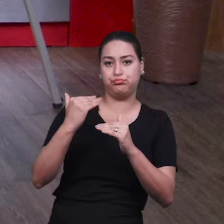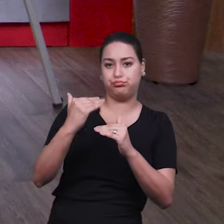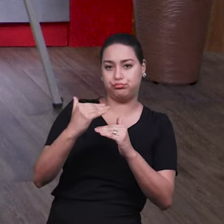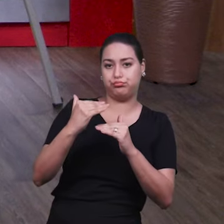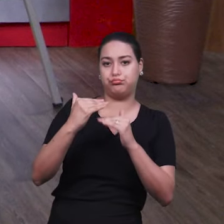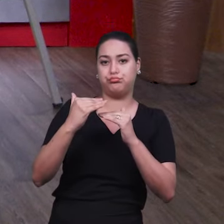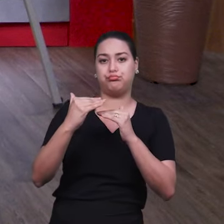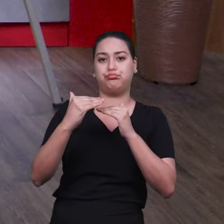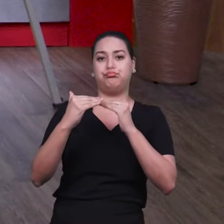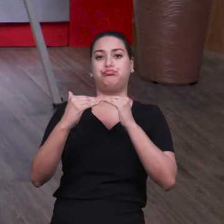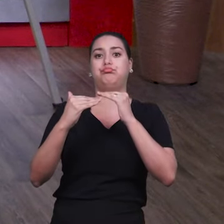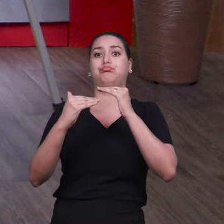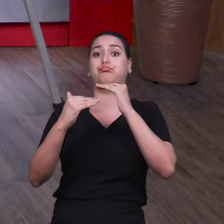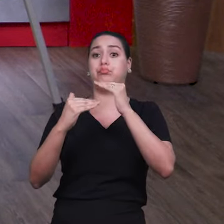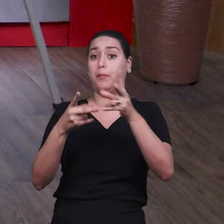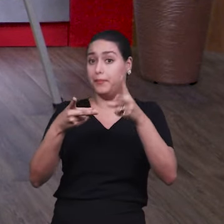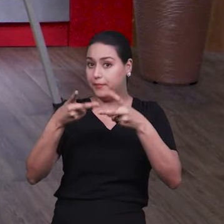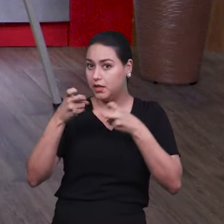evolução,